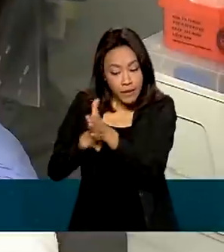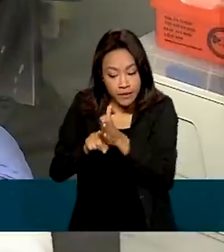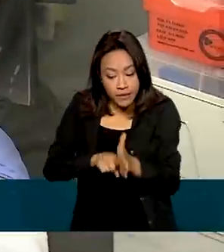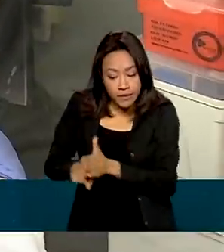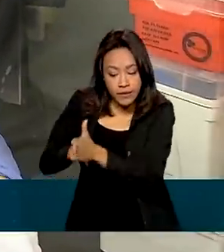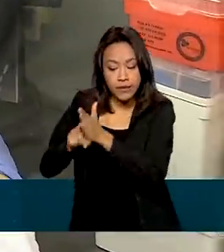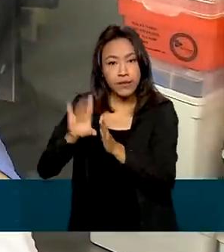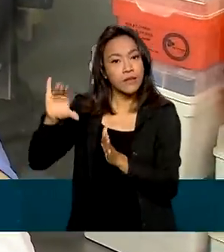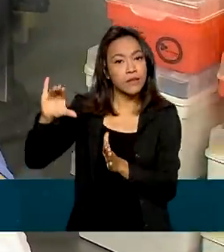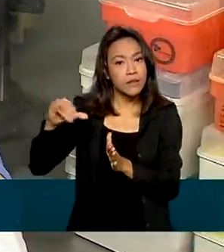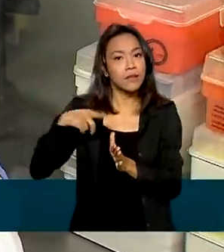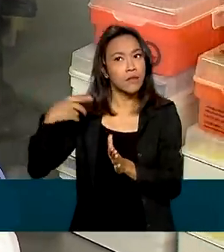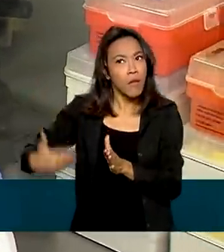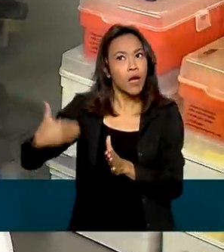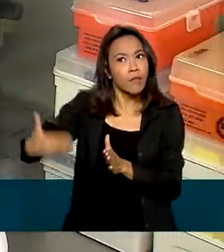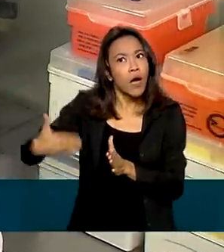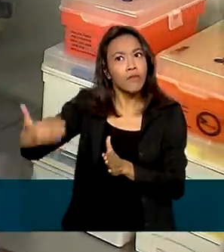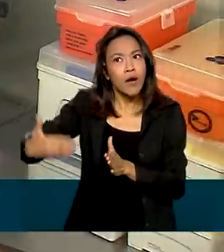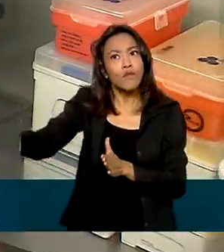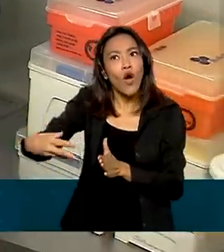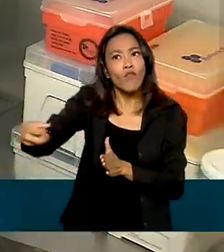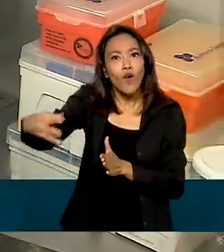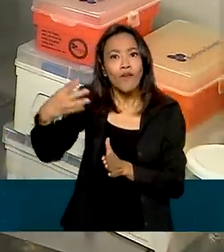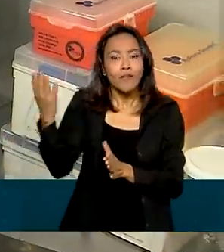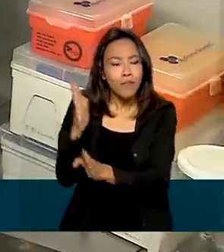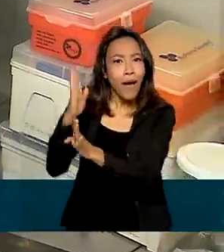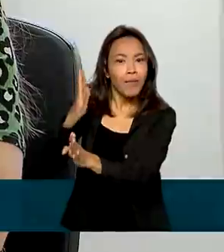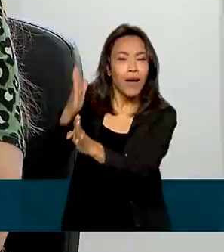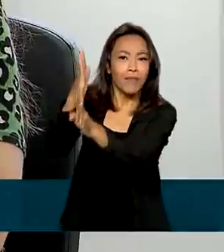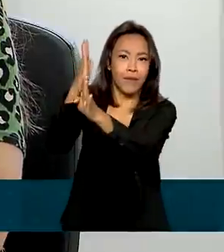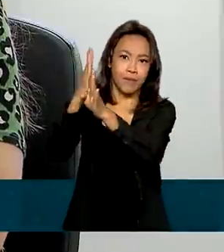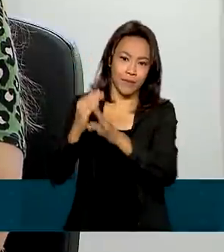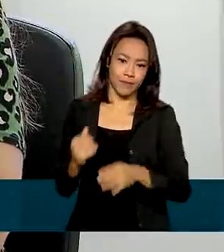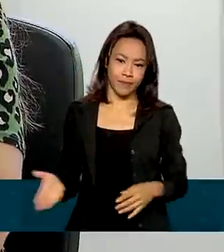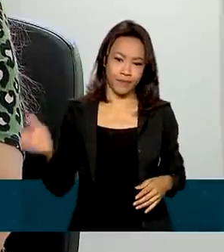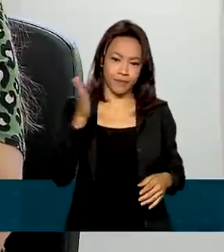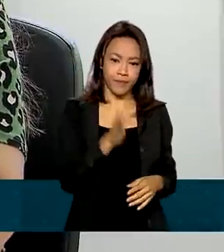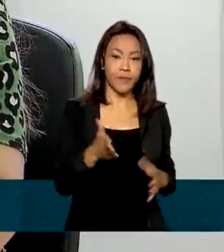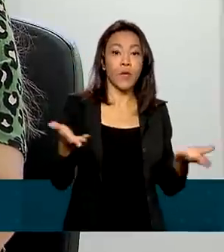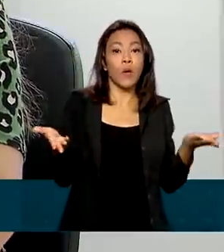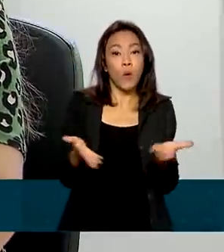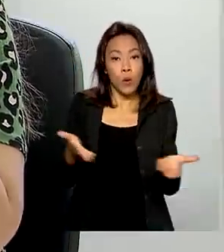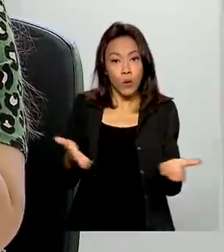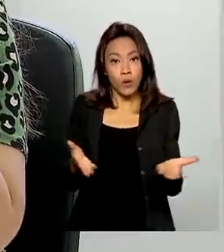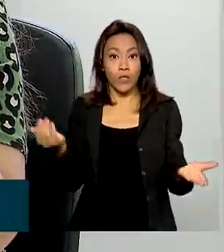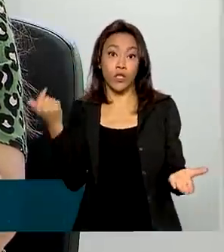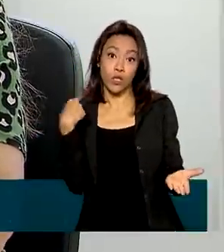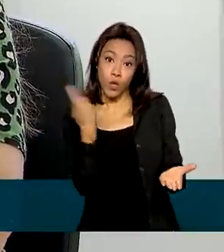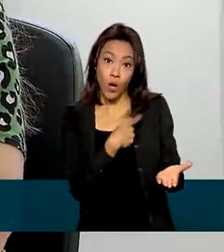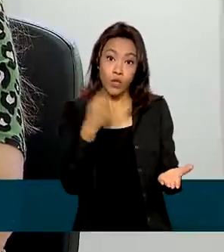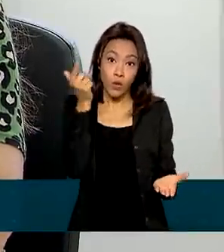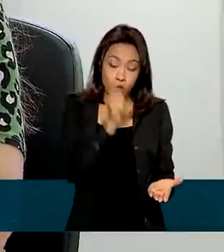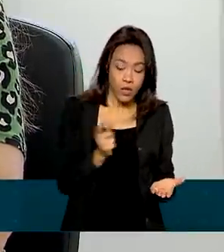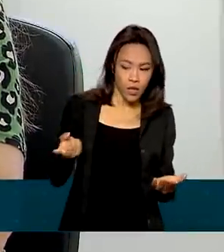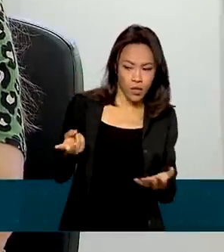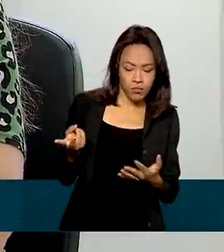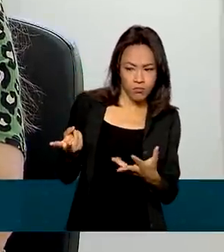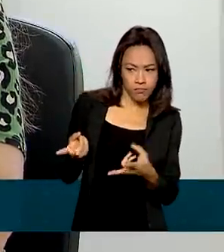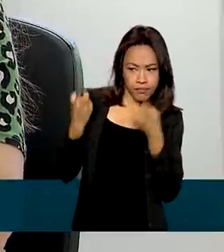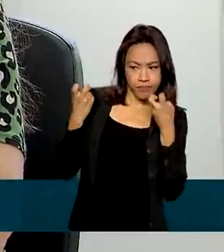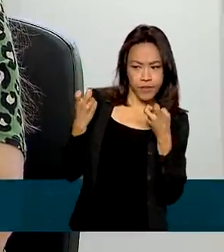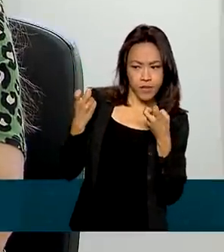no assunto e a cada ano realiza novas descobertas. Hoje em dia a gente já consegue identificar esses sinais de